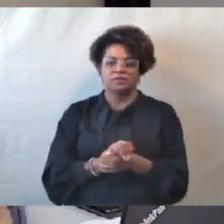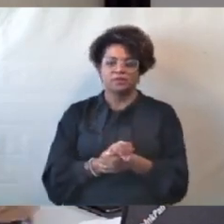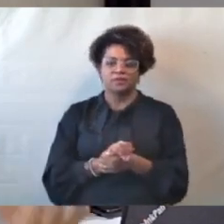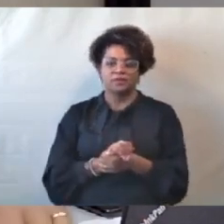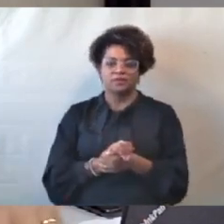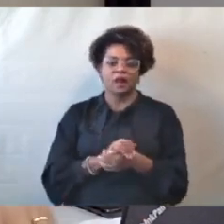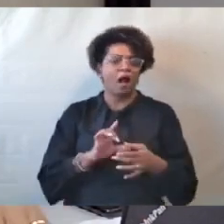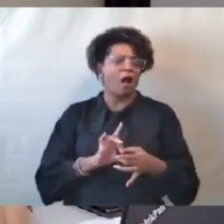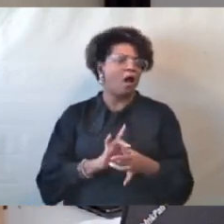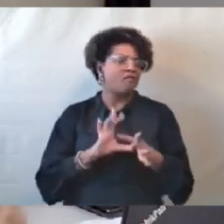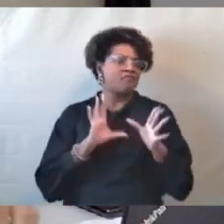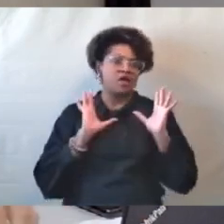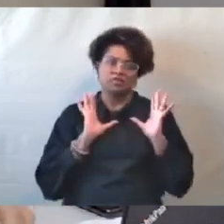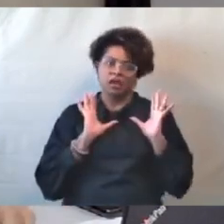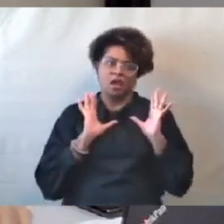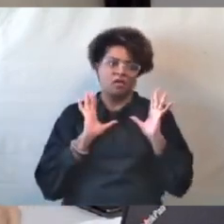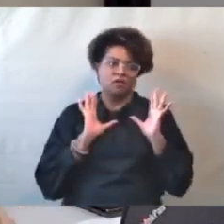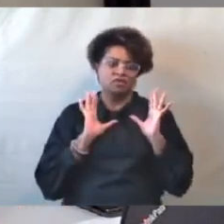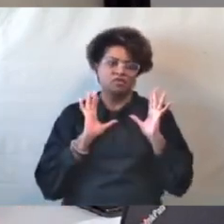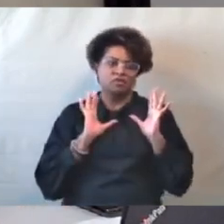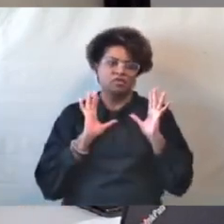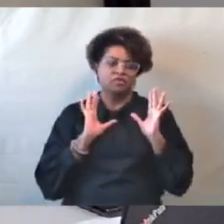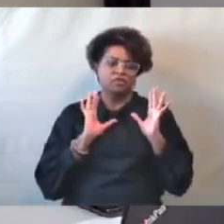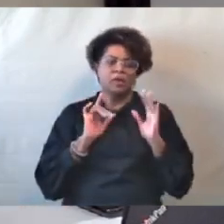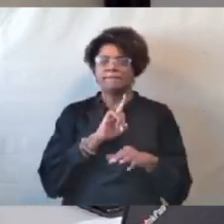declarar caso não queiram respondê-las.